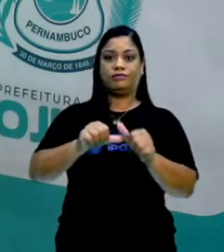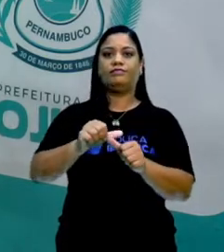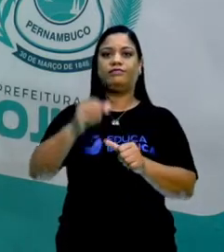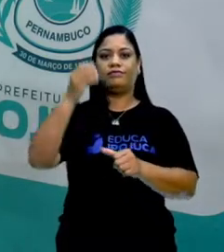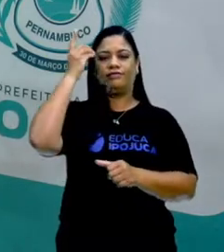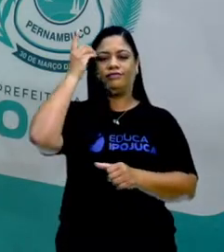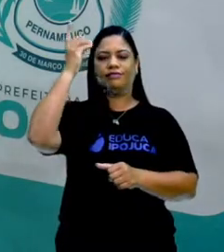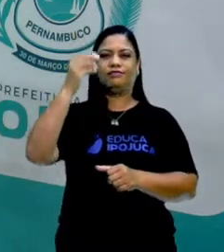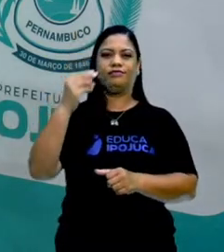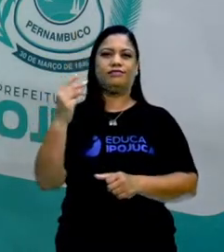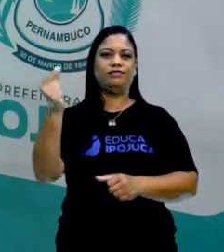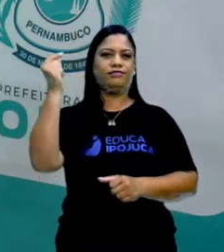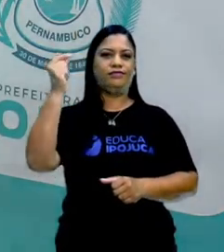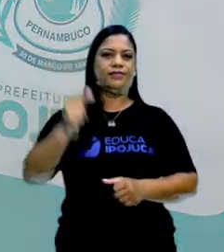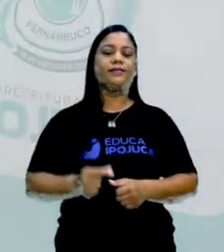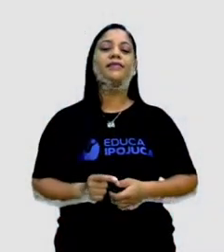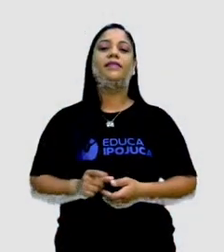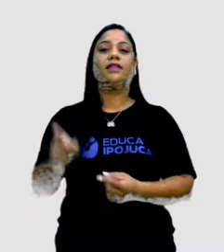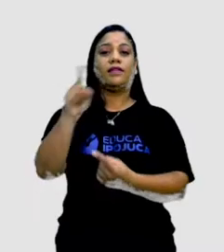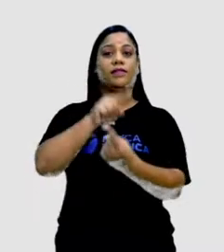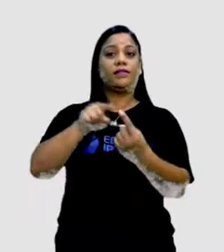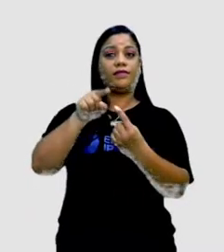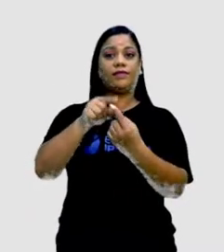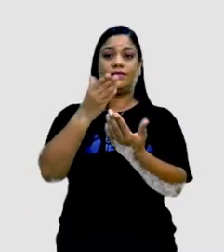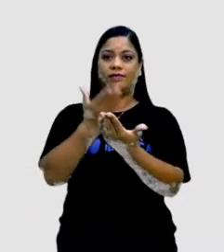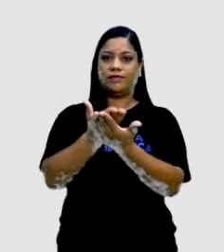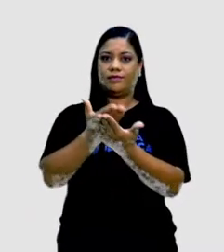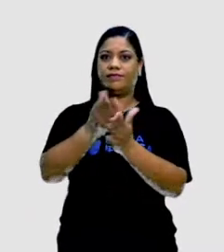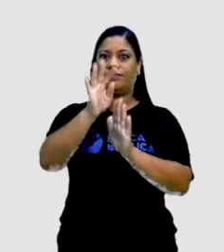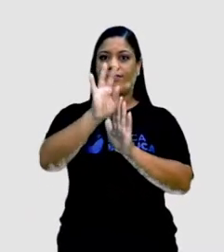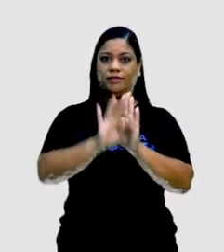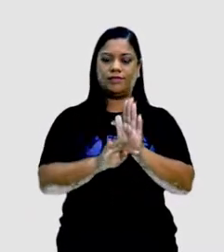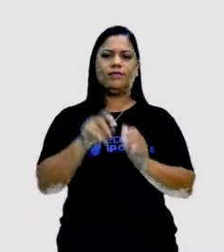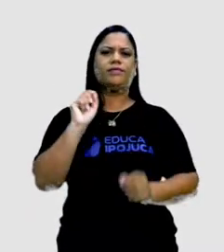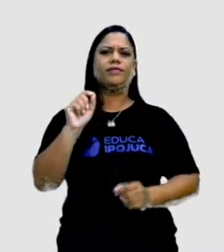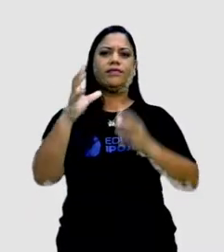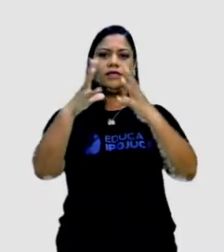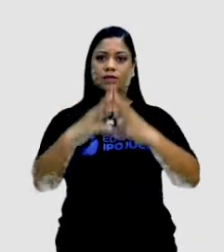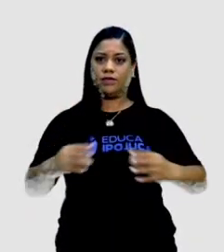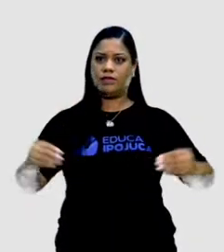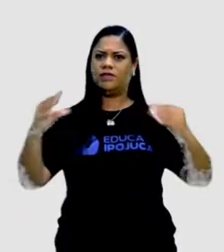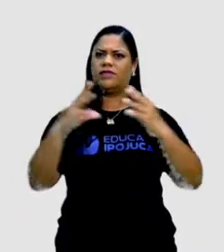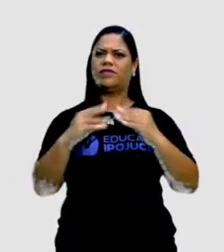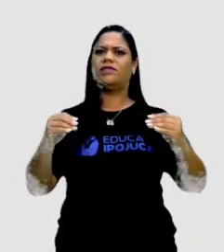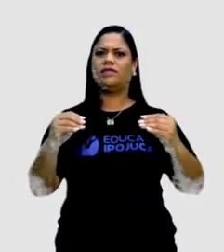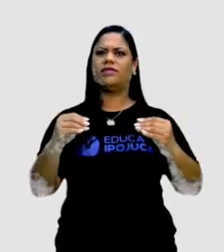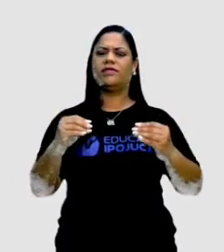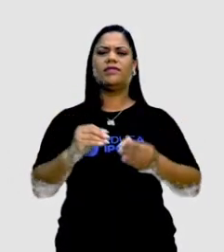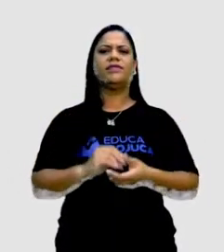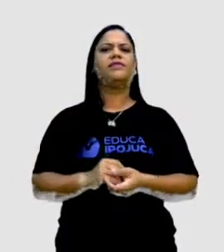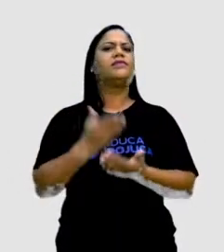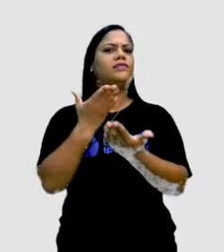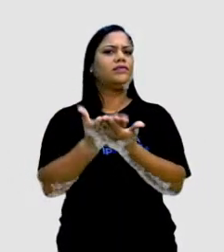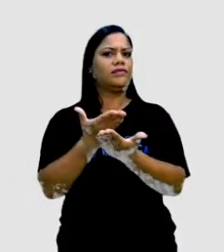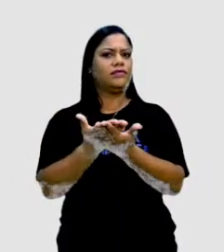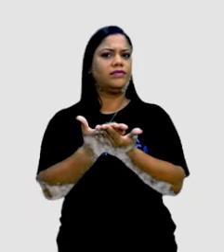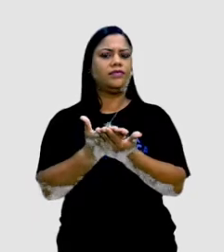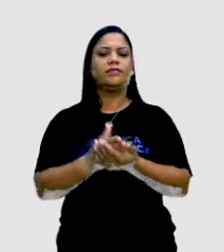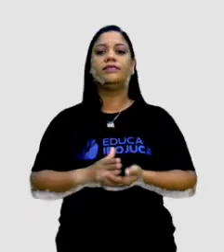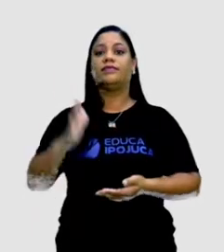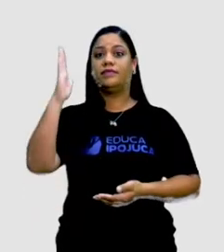à nossa aula de hoje. O objetivo da nossa aula de hoje é compreender o conceito de curadoria e suas especificidades.